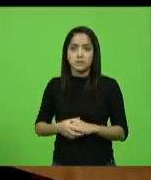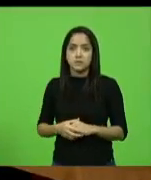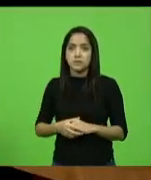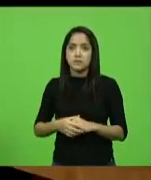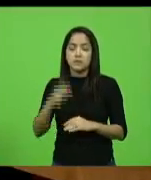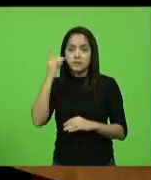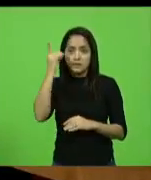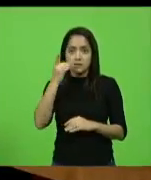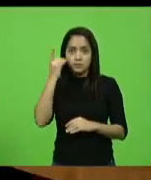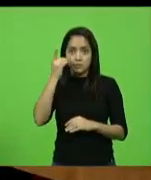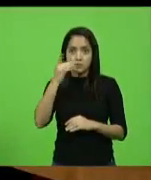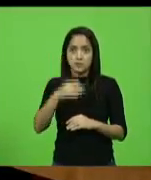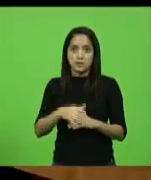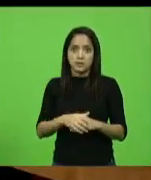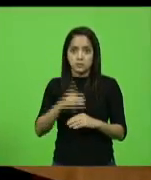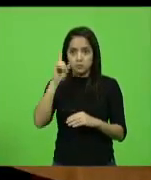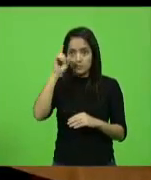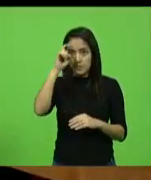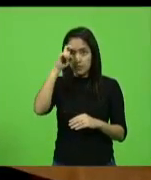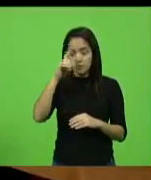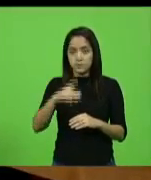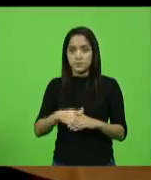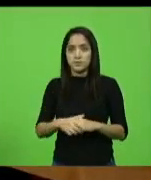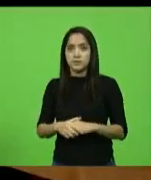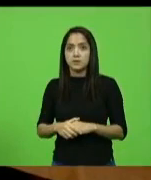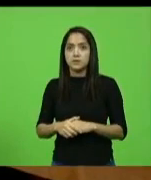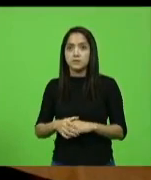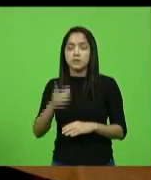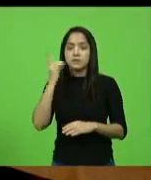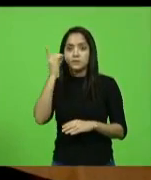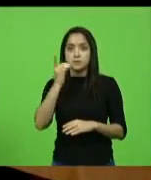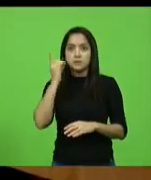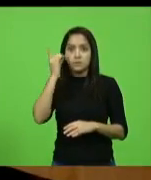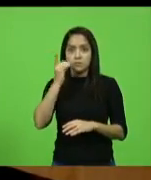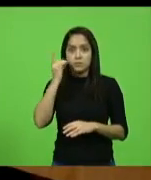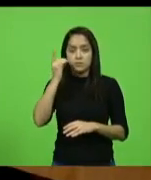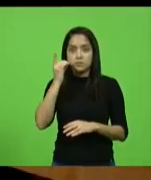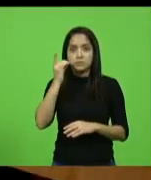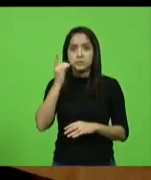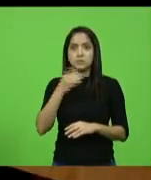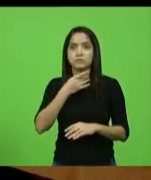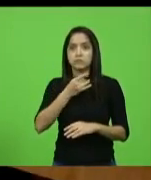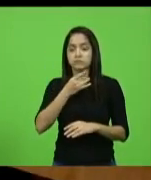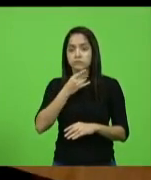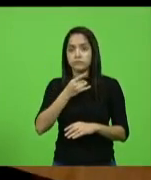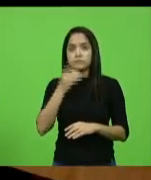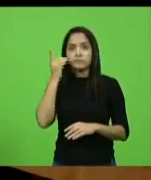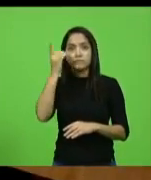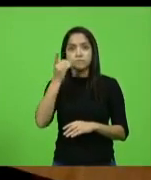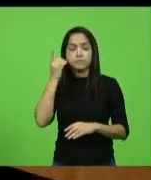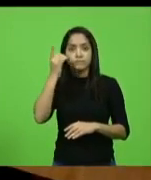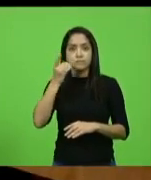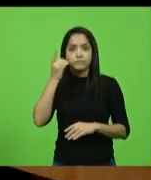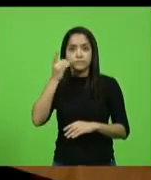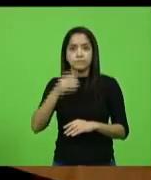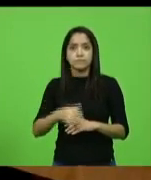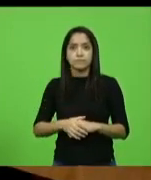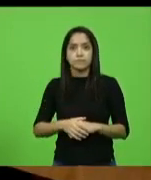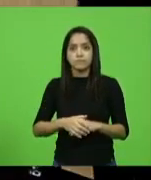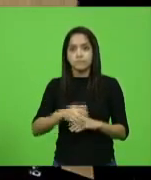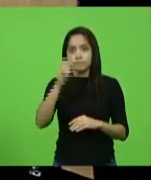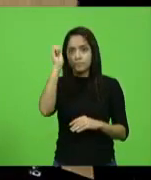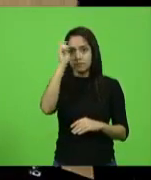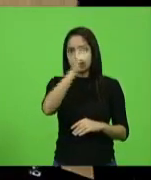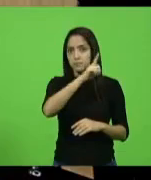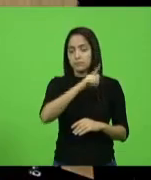deputado Marcos Vieira, deputado Valdir Cobalquini e deputado Altair Silva.